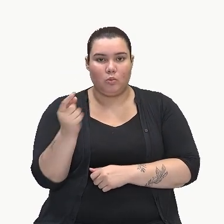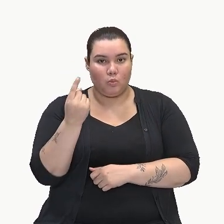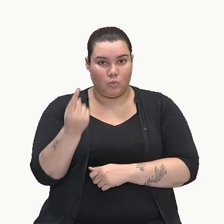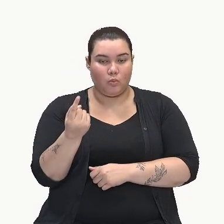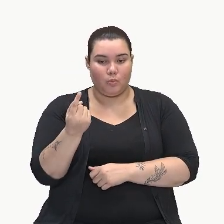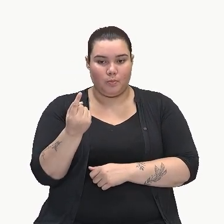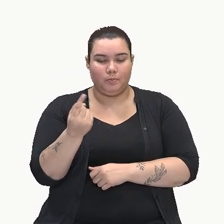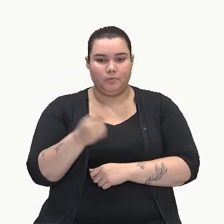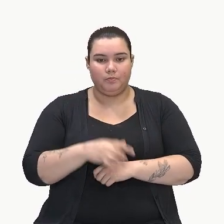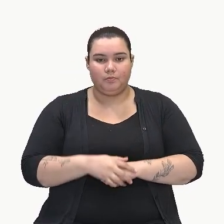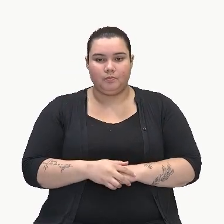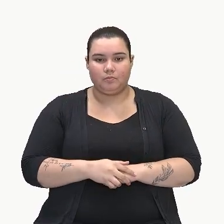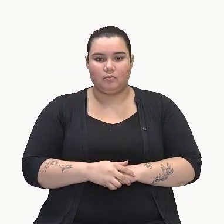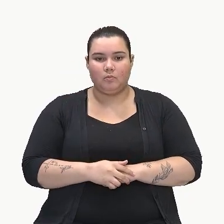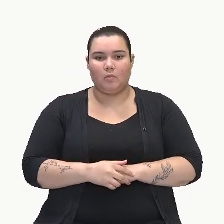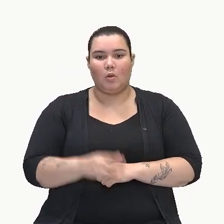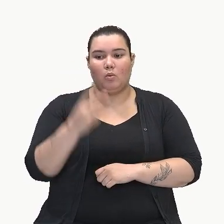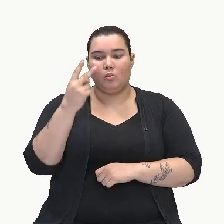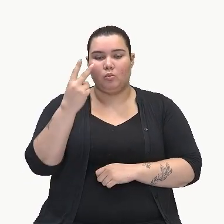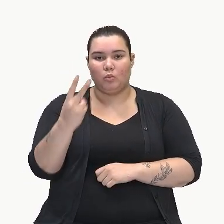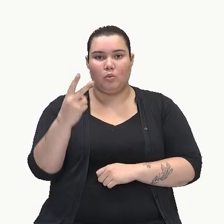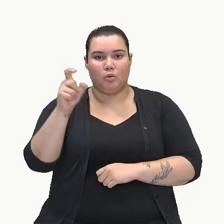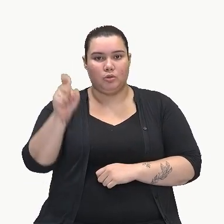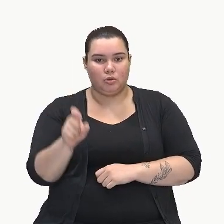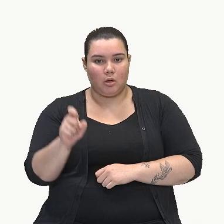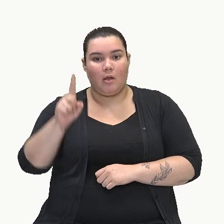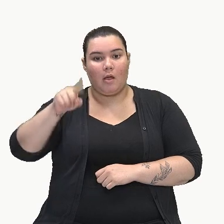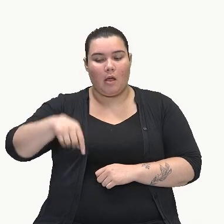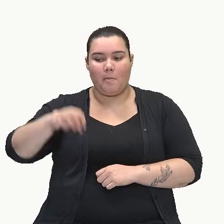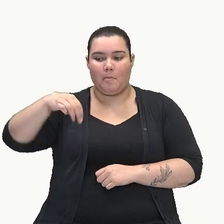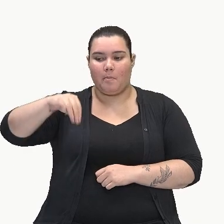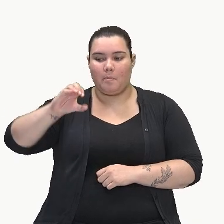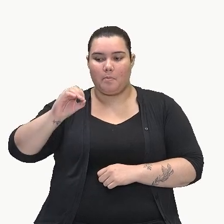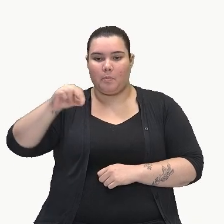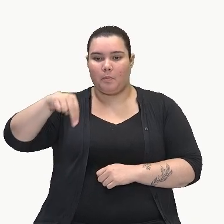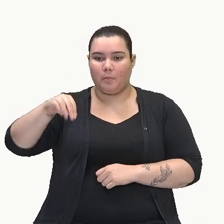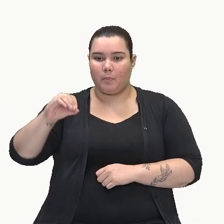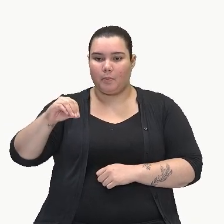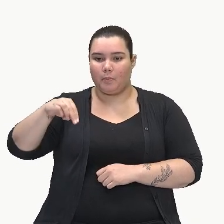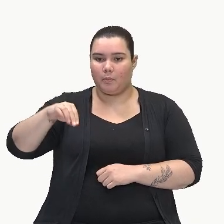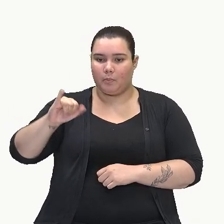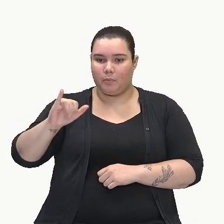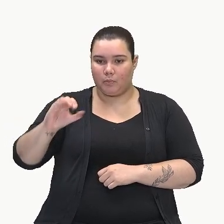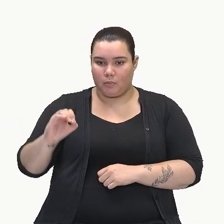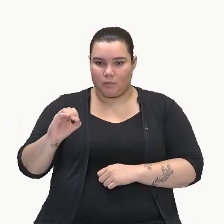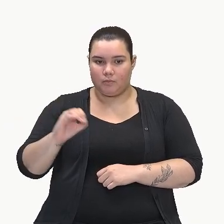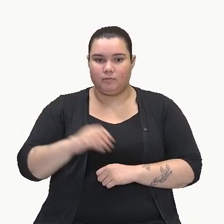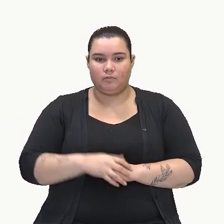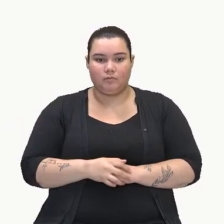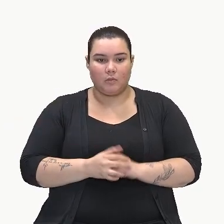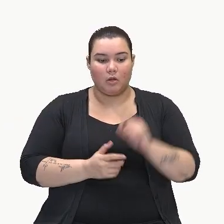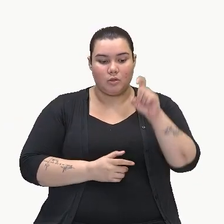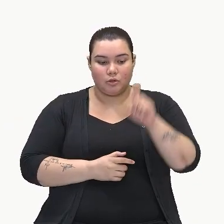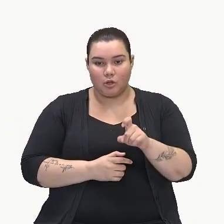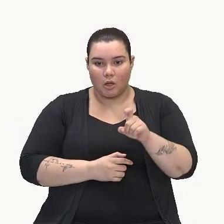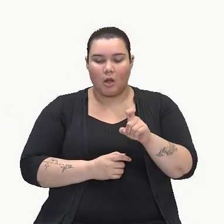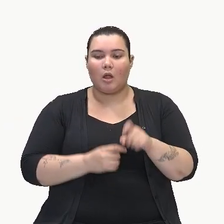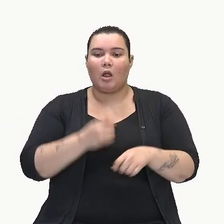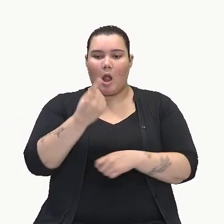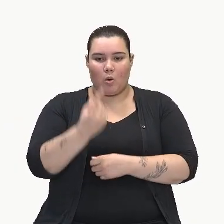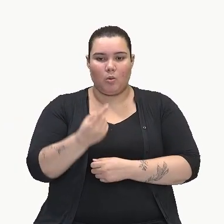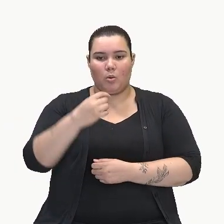Então, aqui, os 2x, 2x é um monômio, tá? Assim como x, x é um